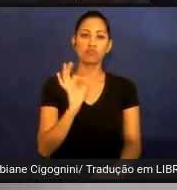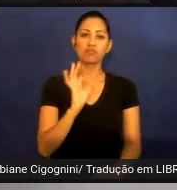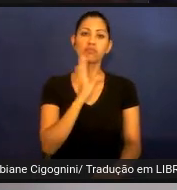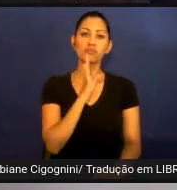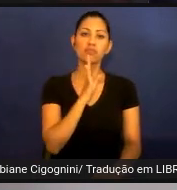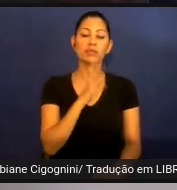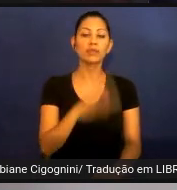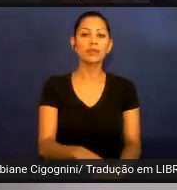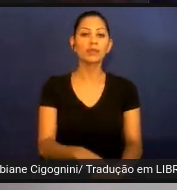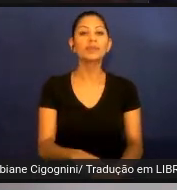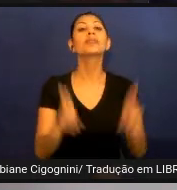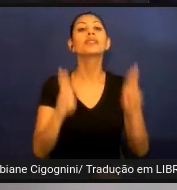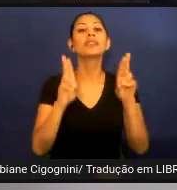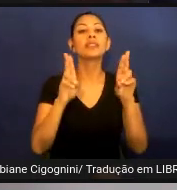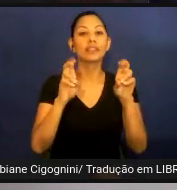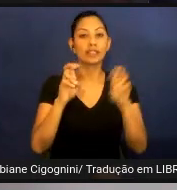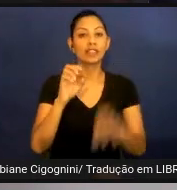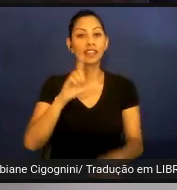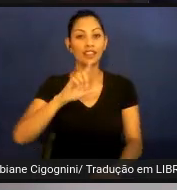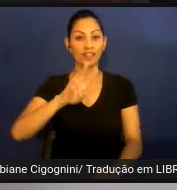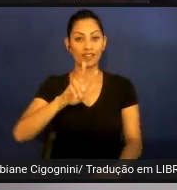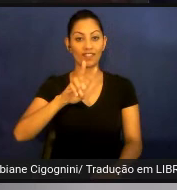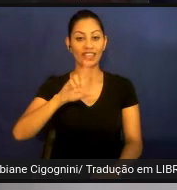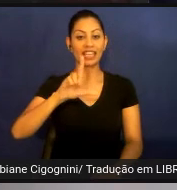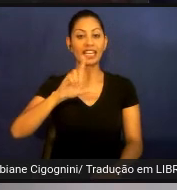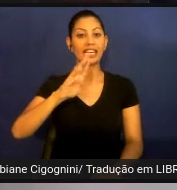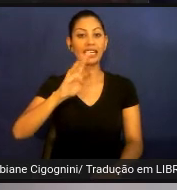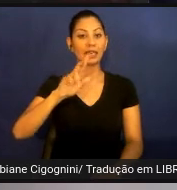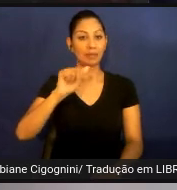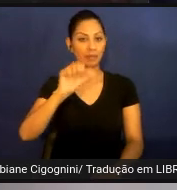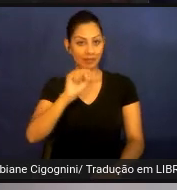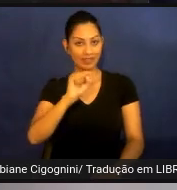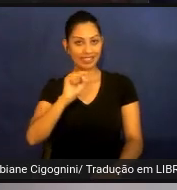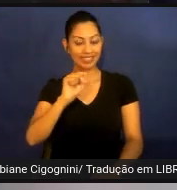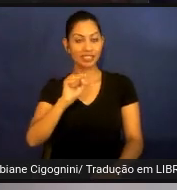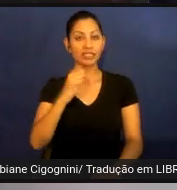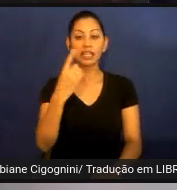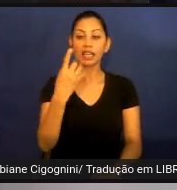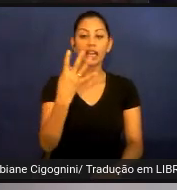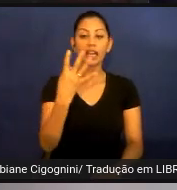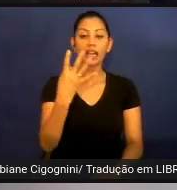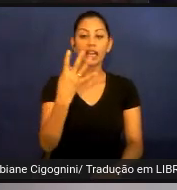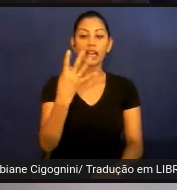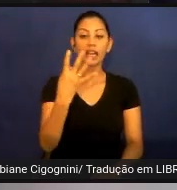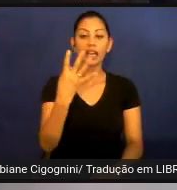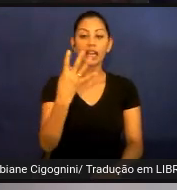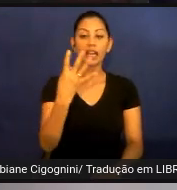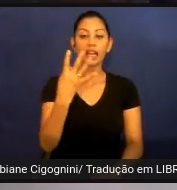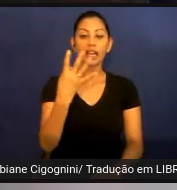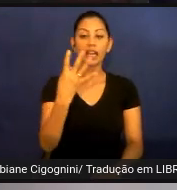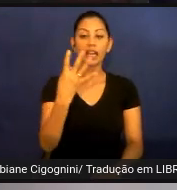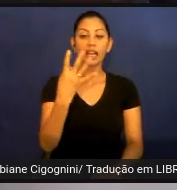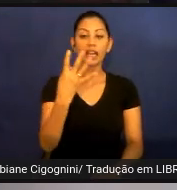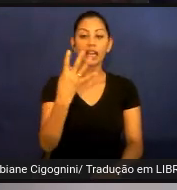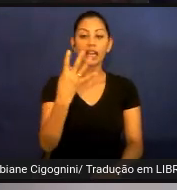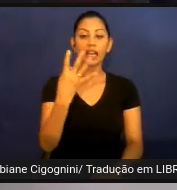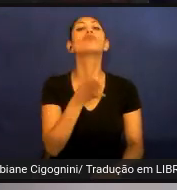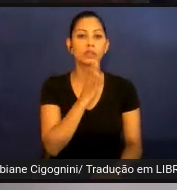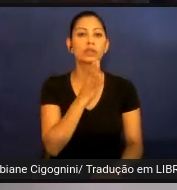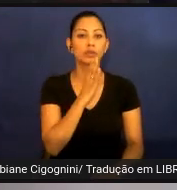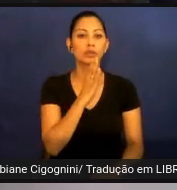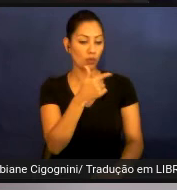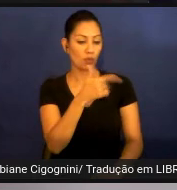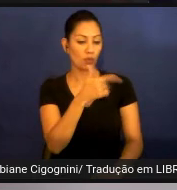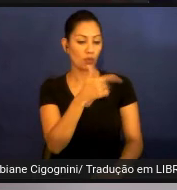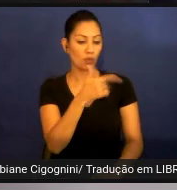relação ao Vlibras os números mudaram porque apenas 14 responderam que conheciam e